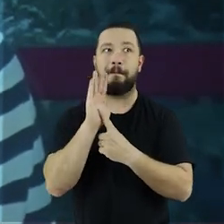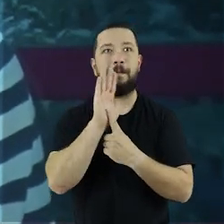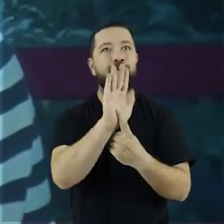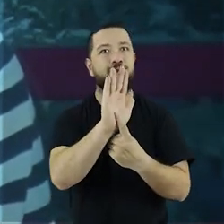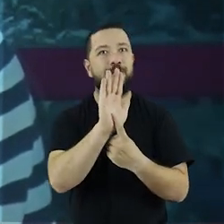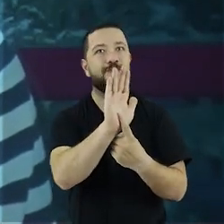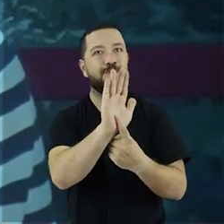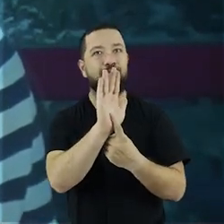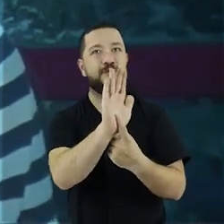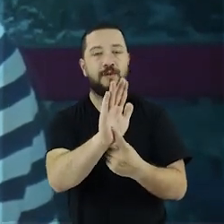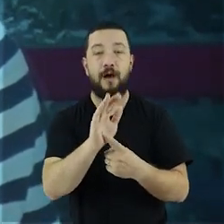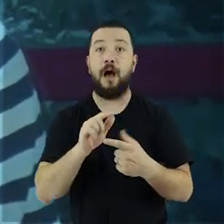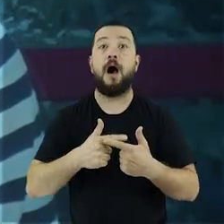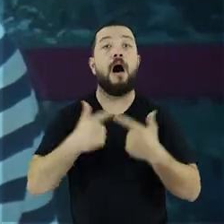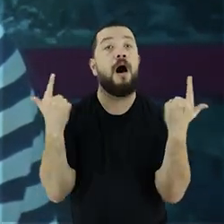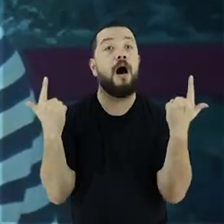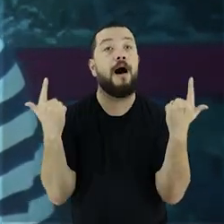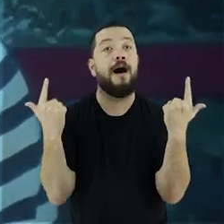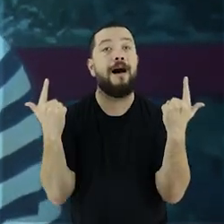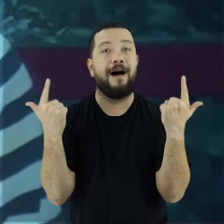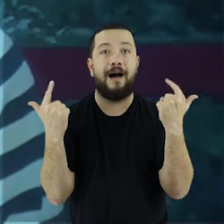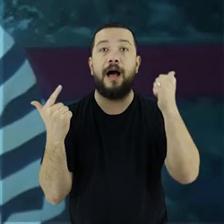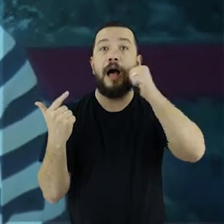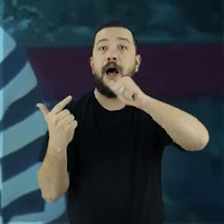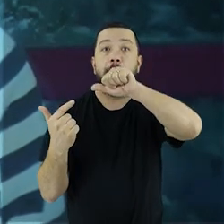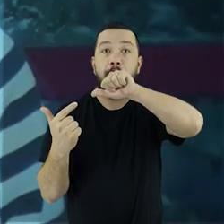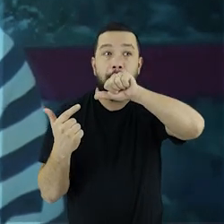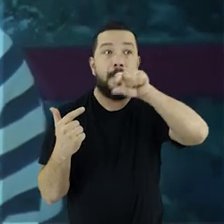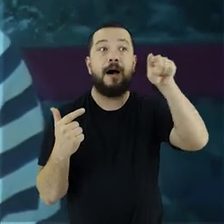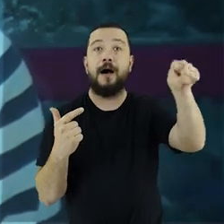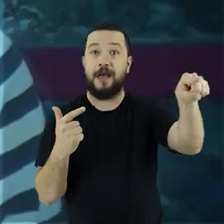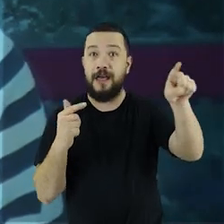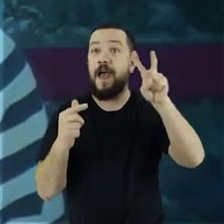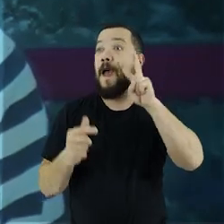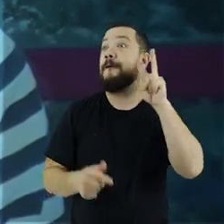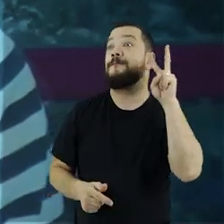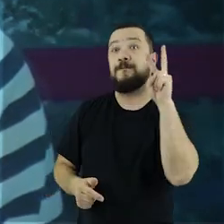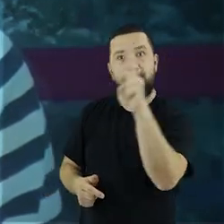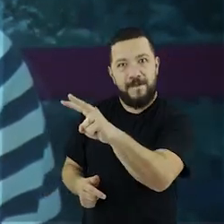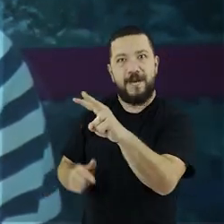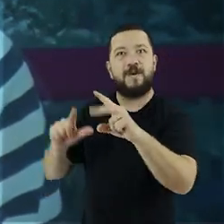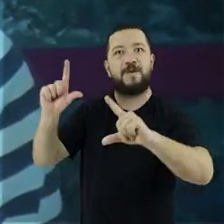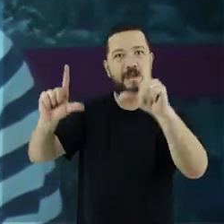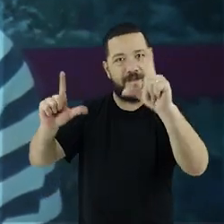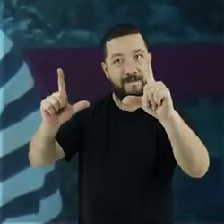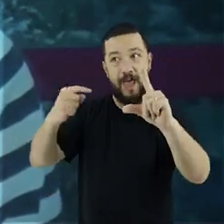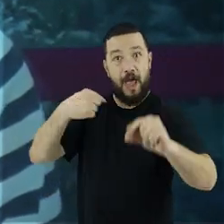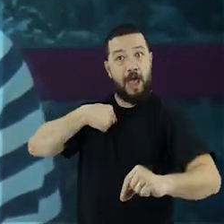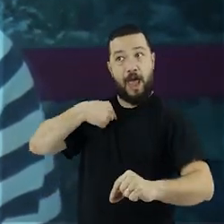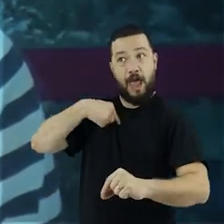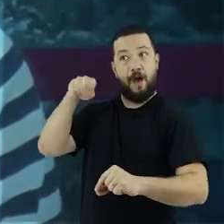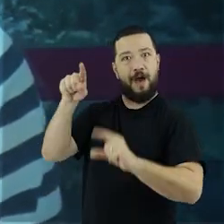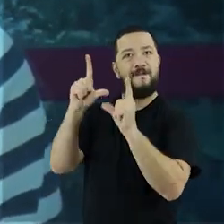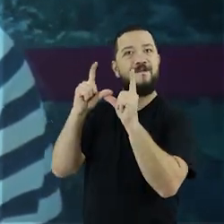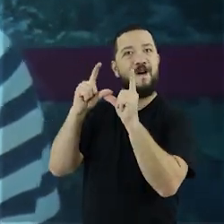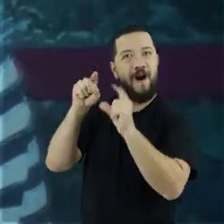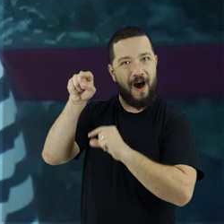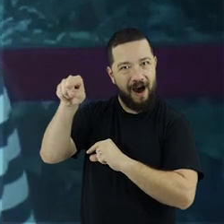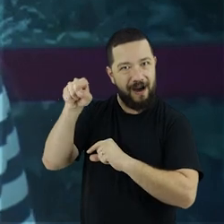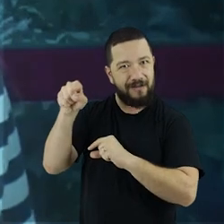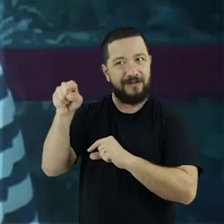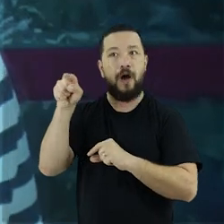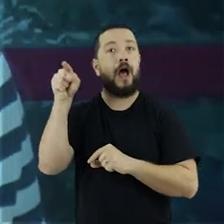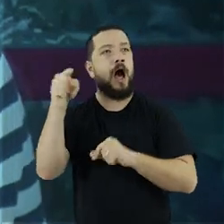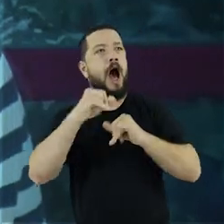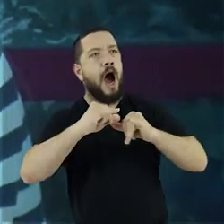com muita sorte, minha mãe viu essa matéria